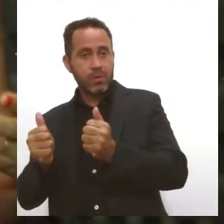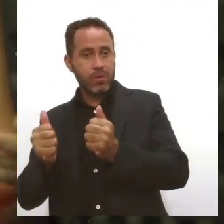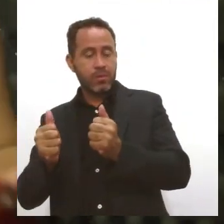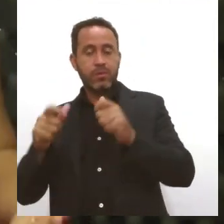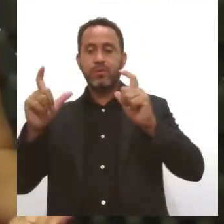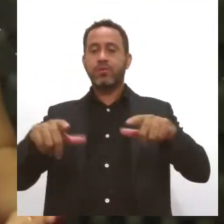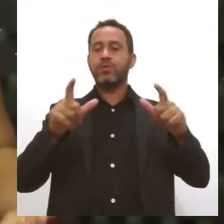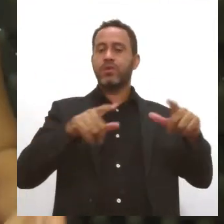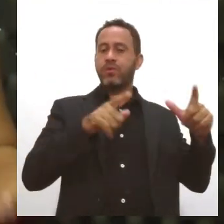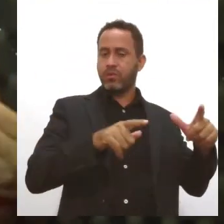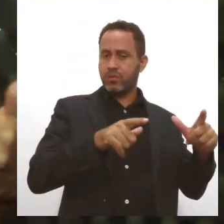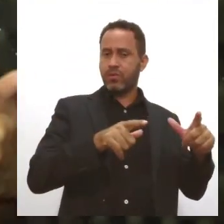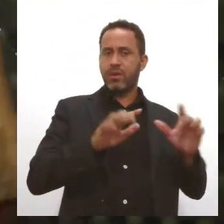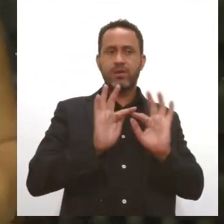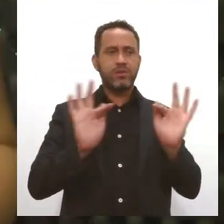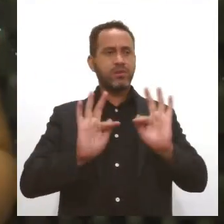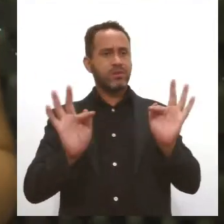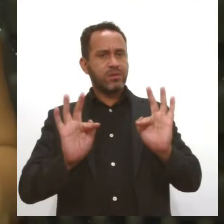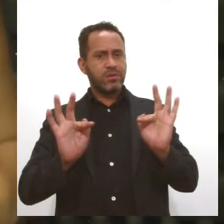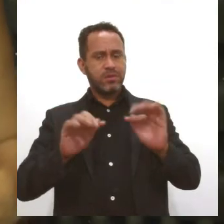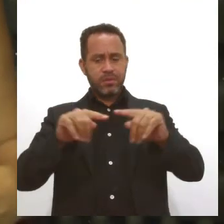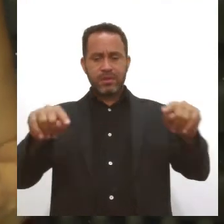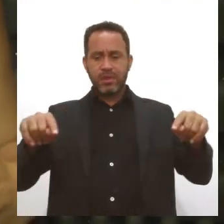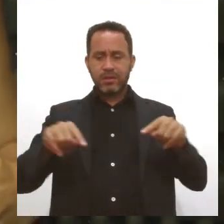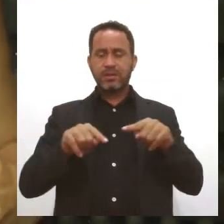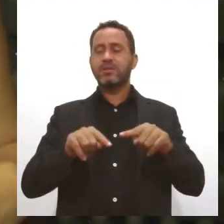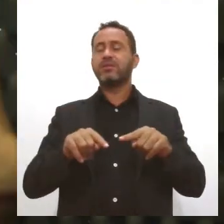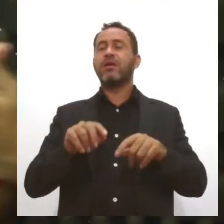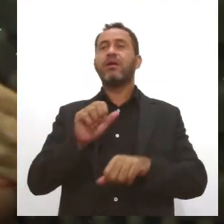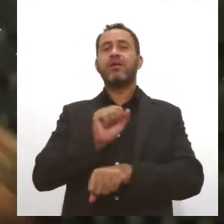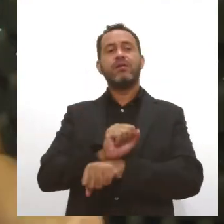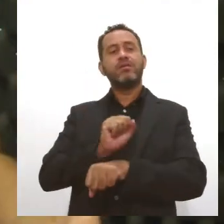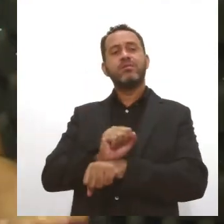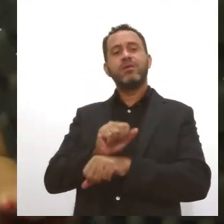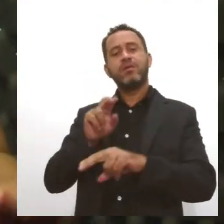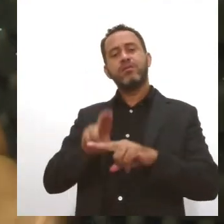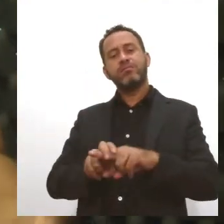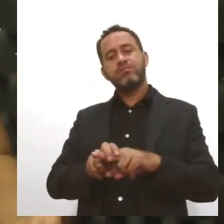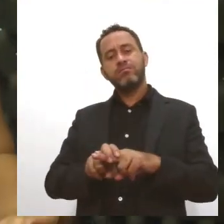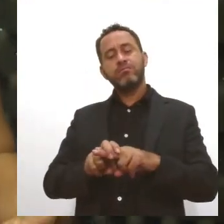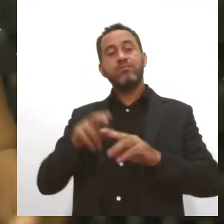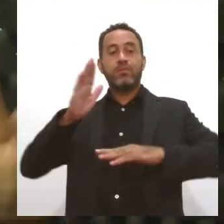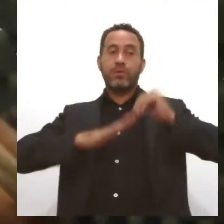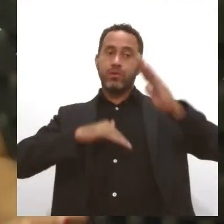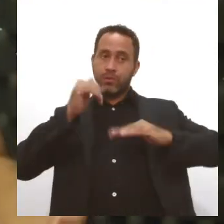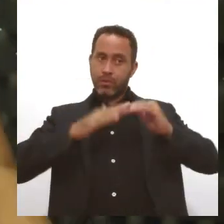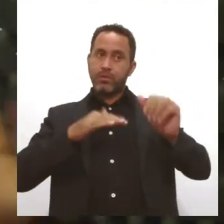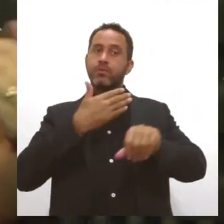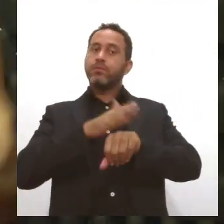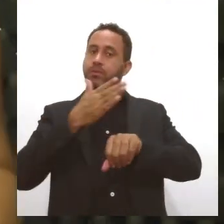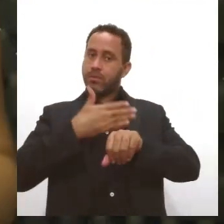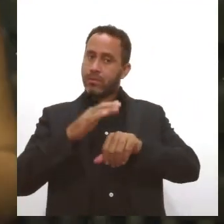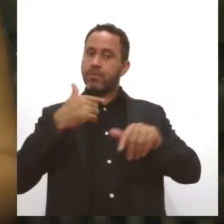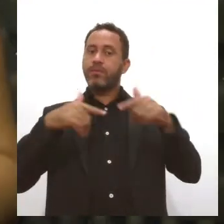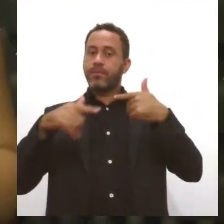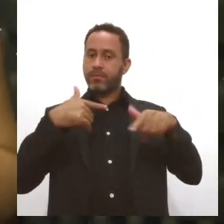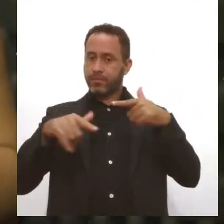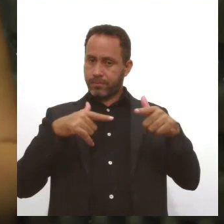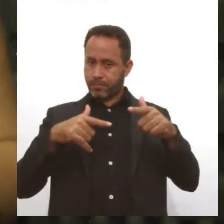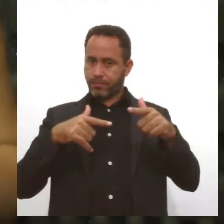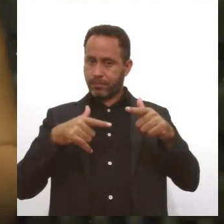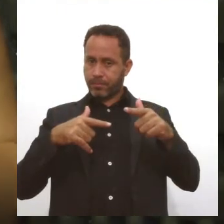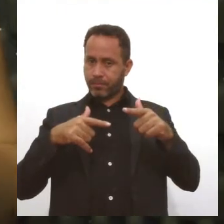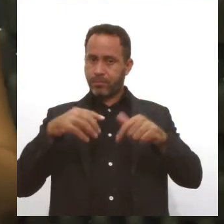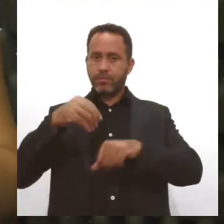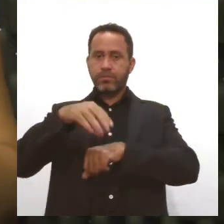espaços de mobilidade, nas salas de espera, e continuar preparando os profissionais para atuarem com esse tipo de